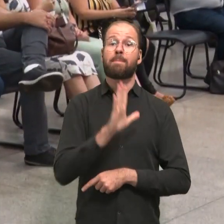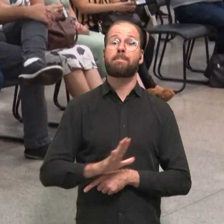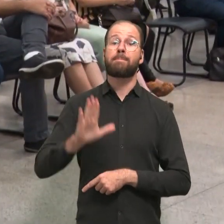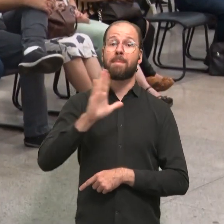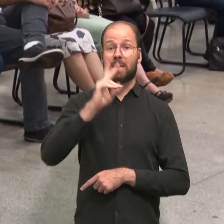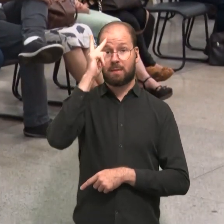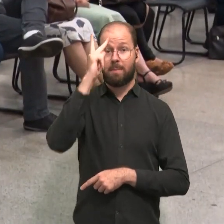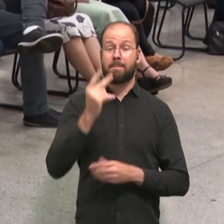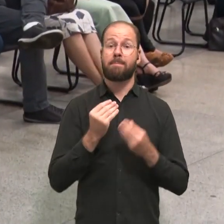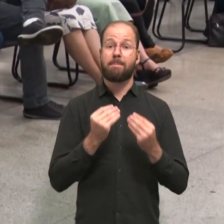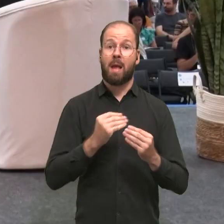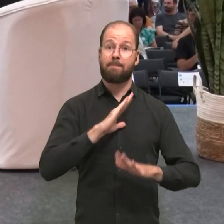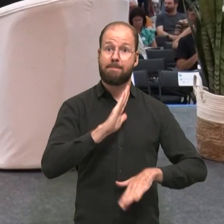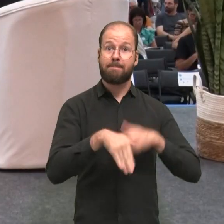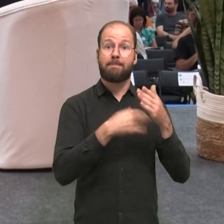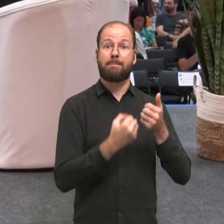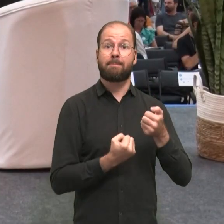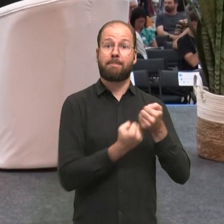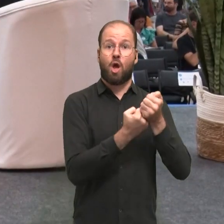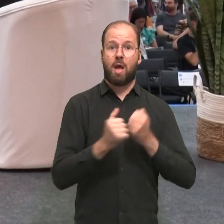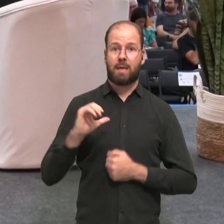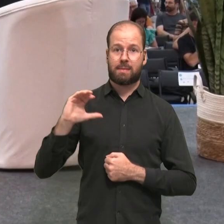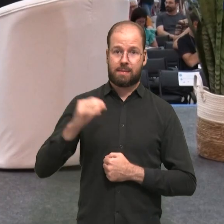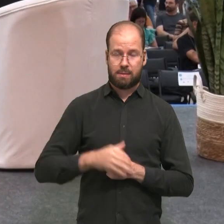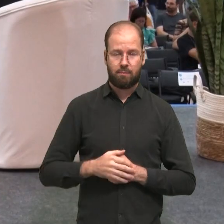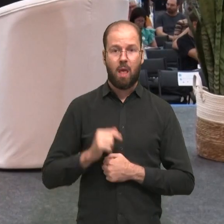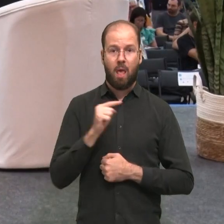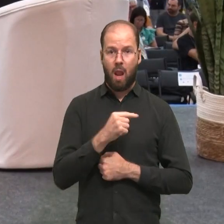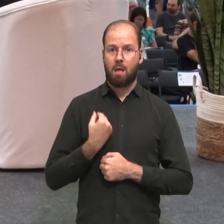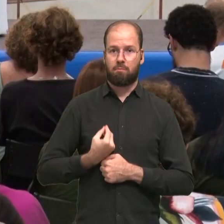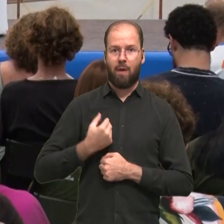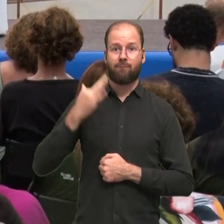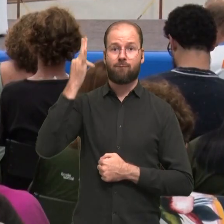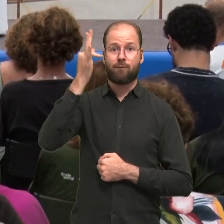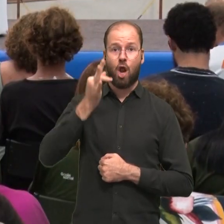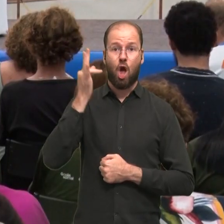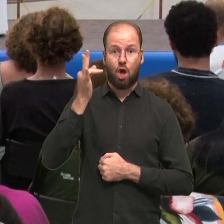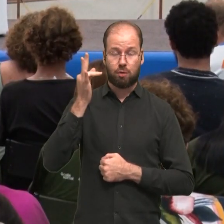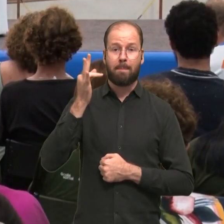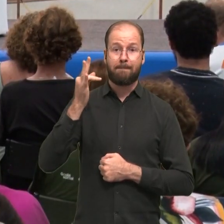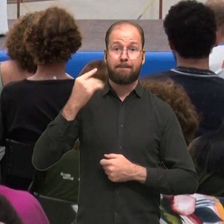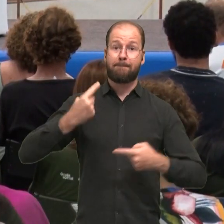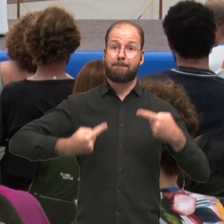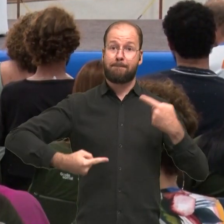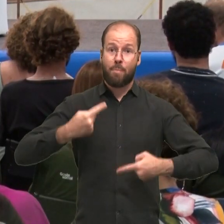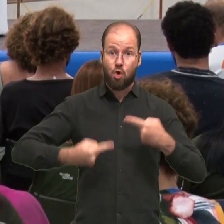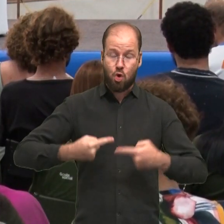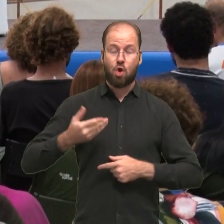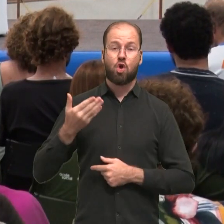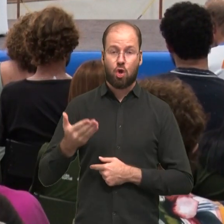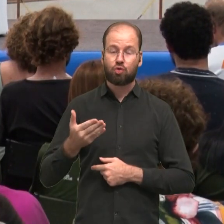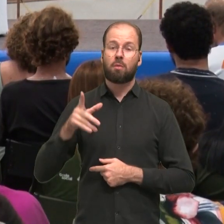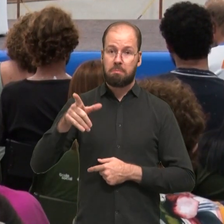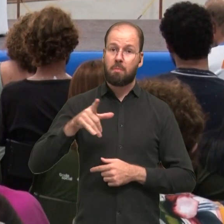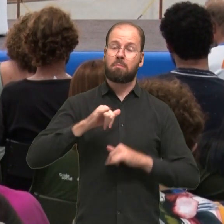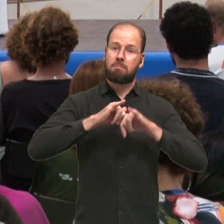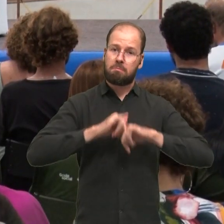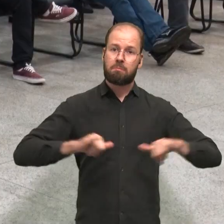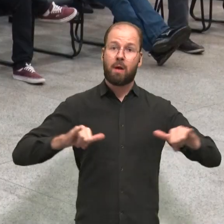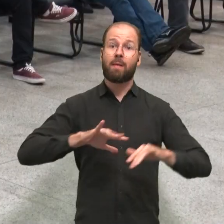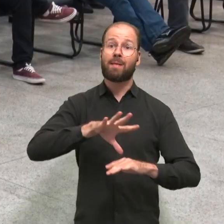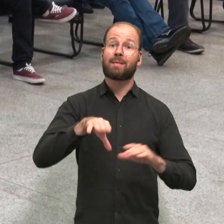Progresso da Ciência. O filósofo político defendeu que fazem parte da agenda de desenvolvimento